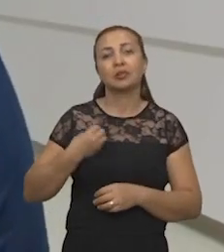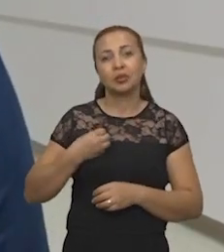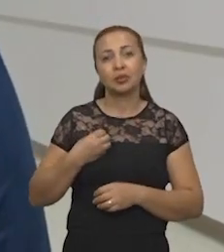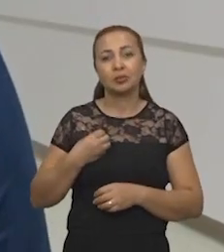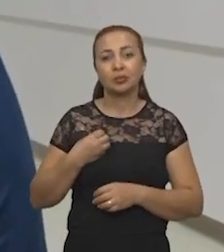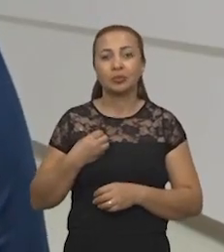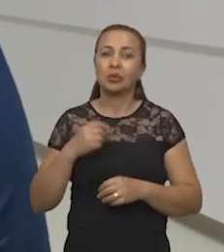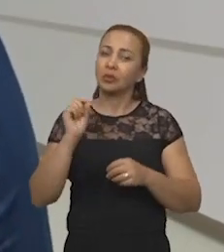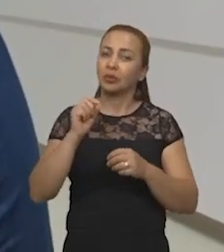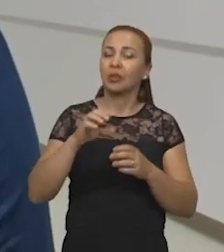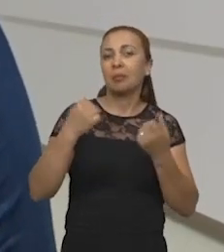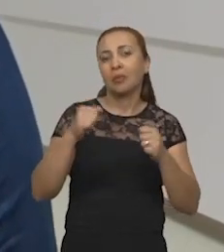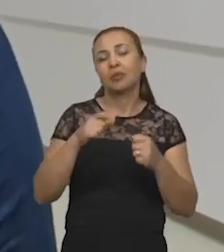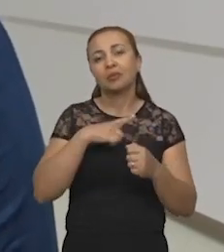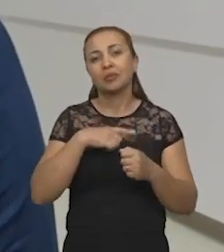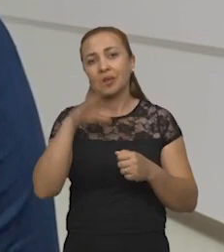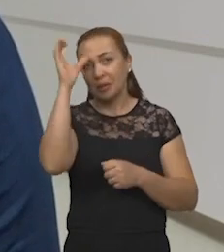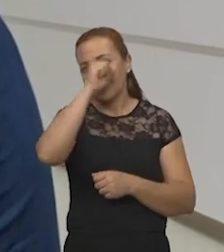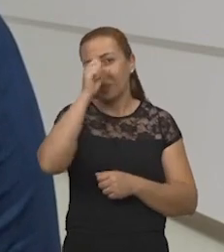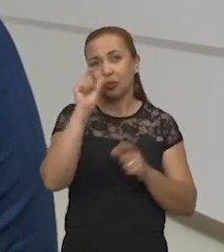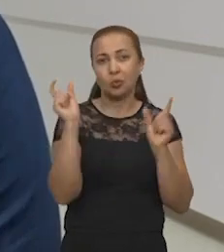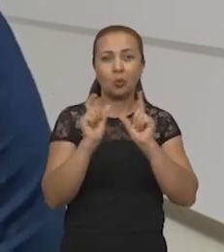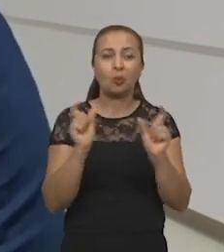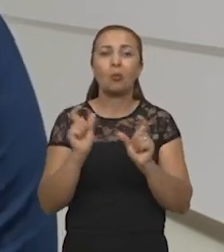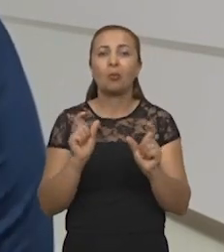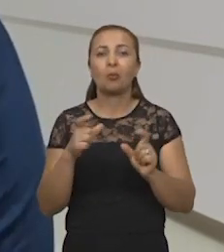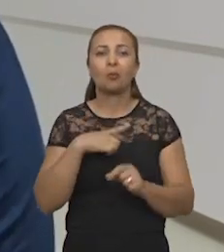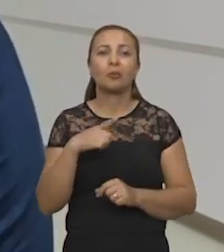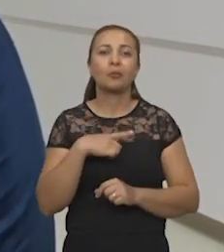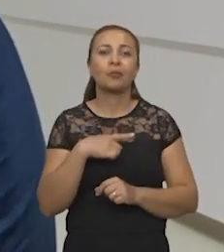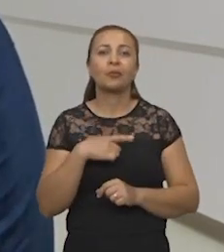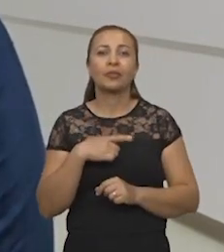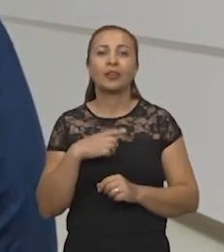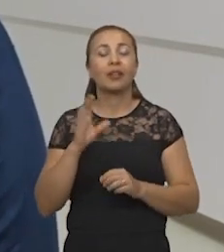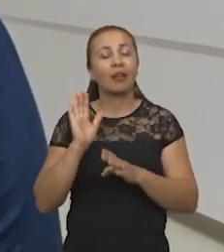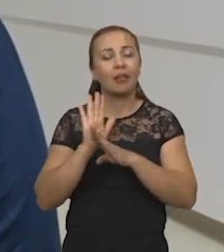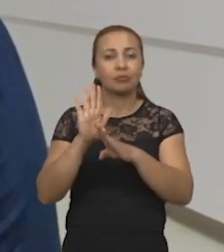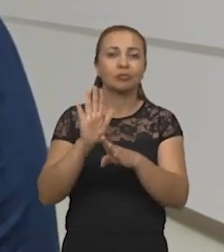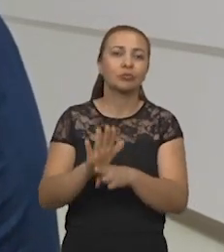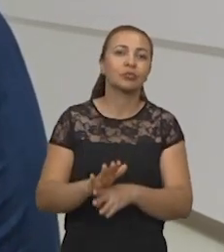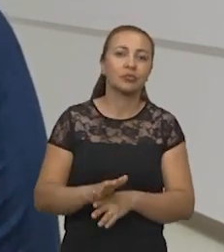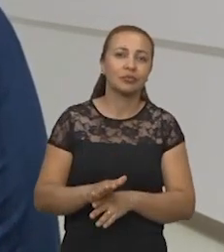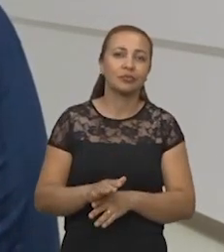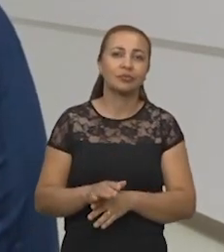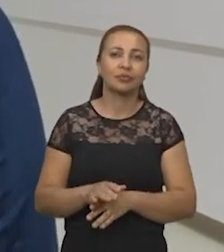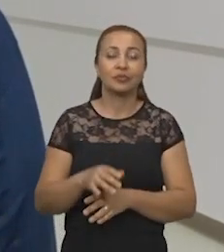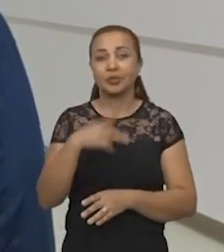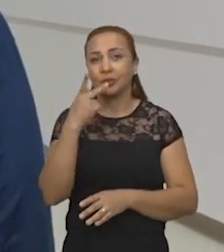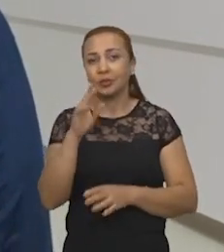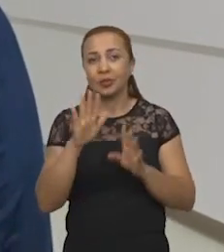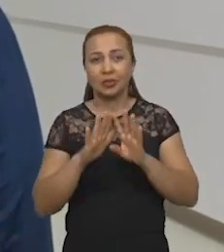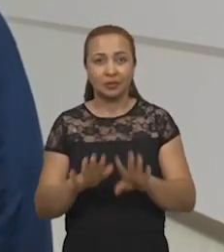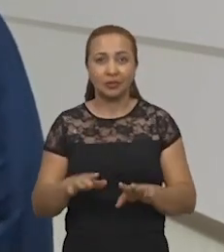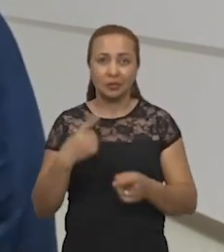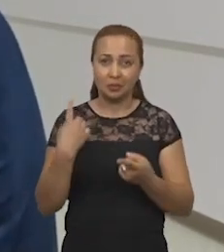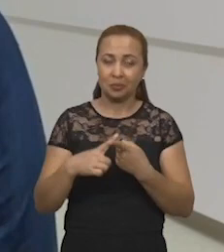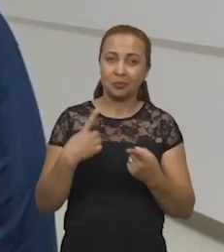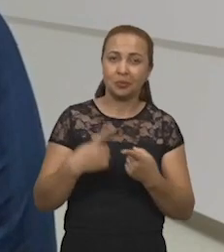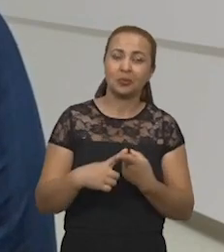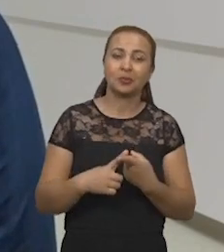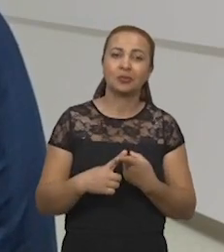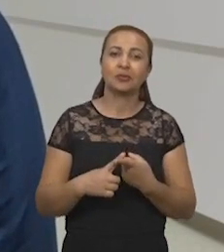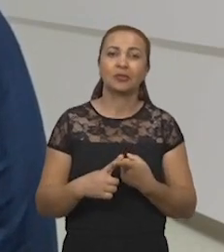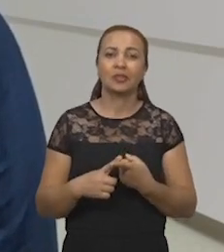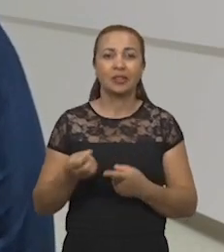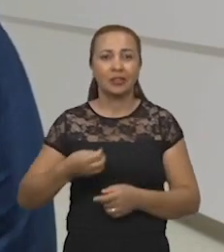participantes do que elas podem ter aprendido com o pouco que eu tenho a contribuir. E eu digo isso porque